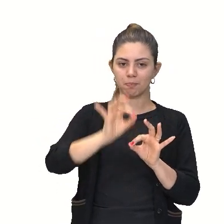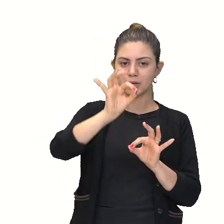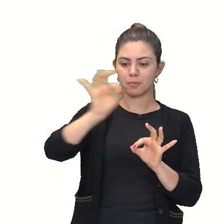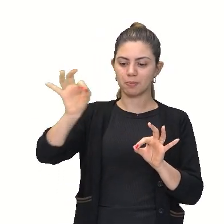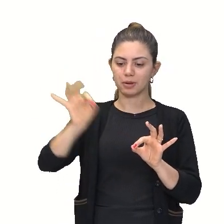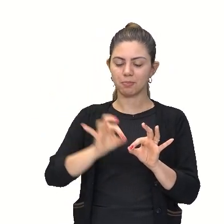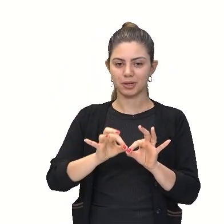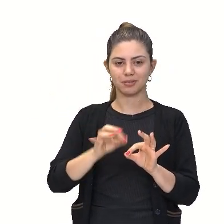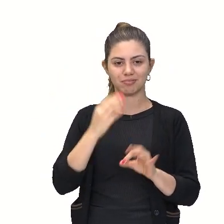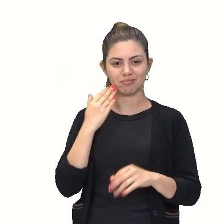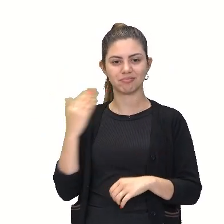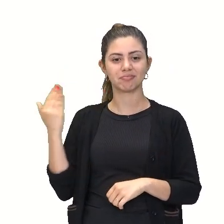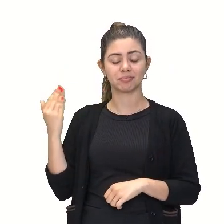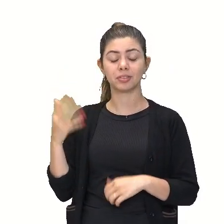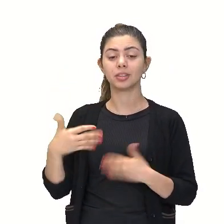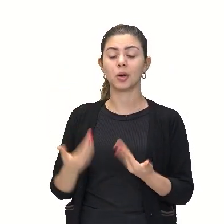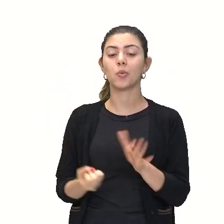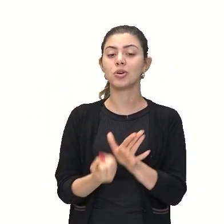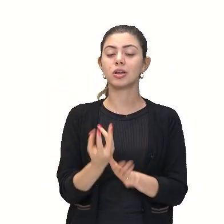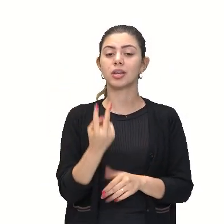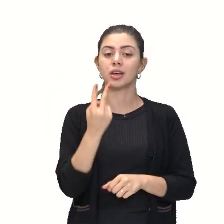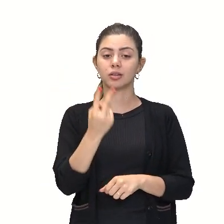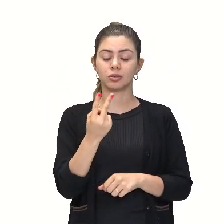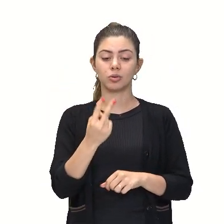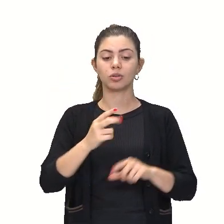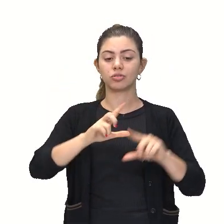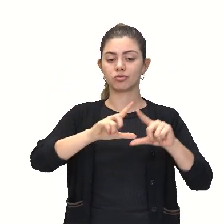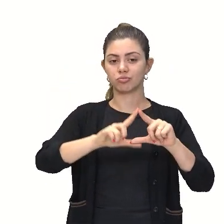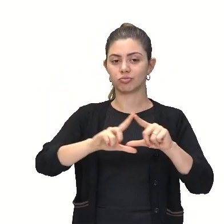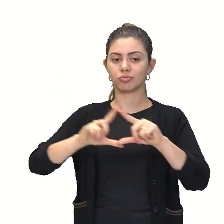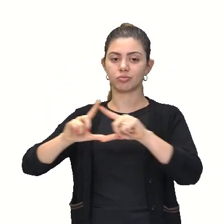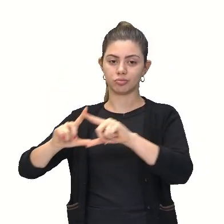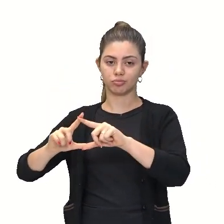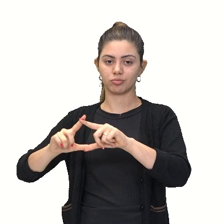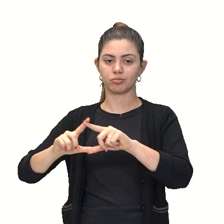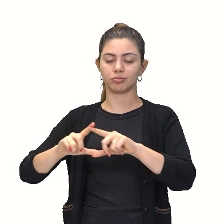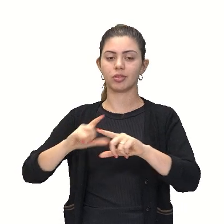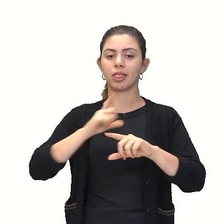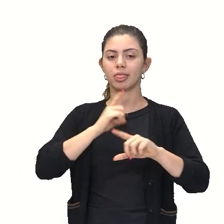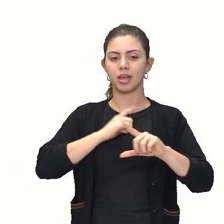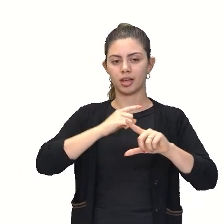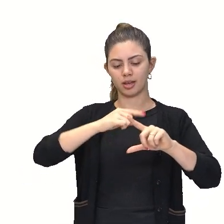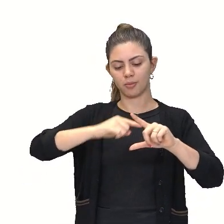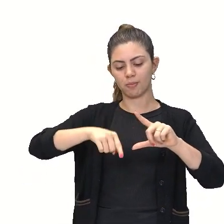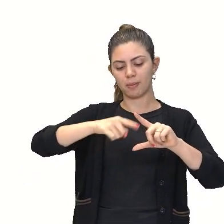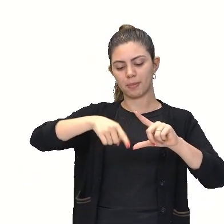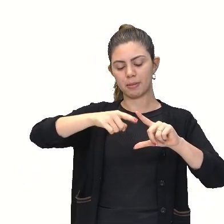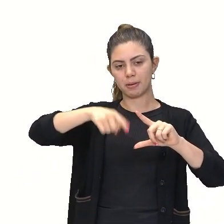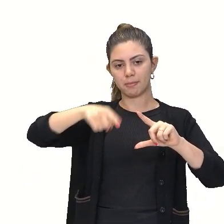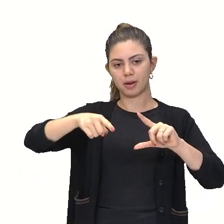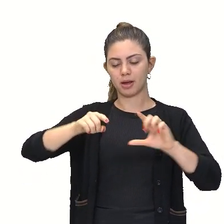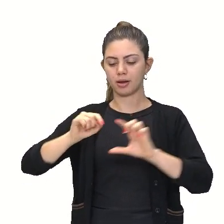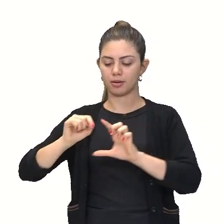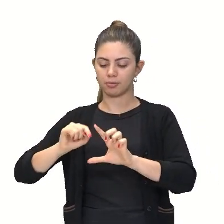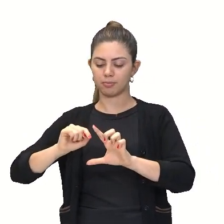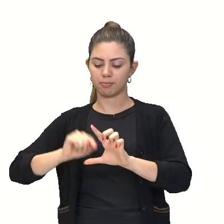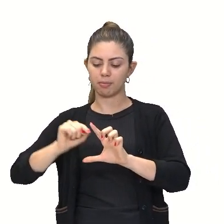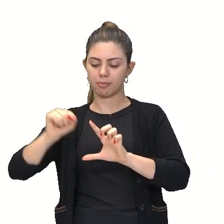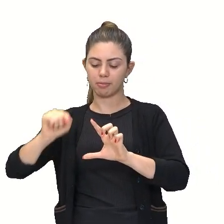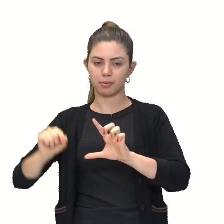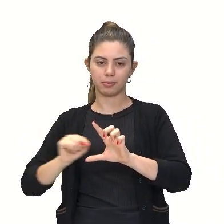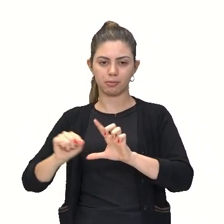esses dois triângulos, um que está riscado e o outro que está pontilhado,